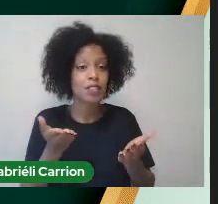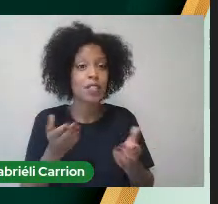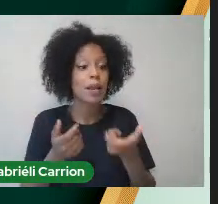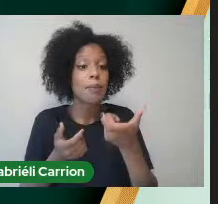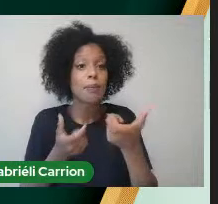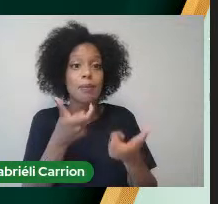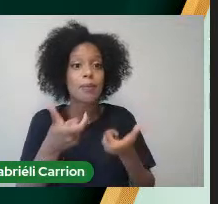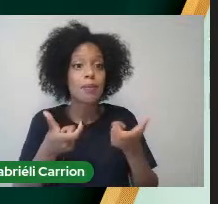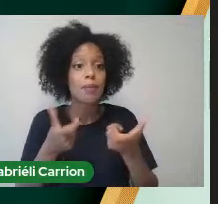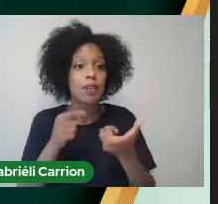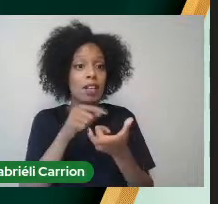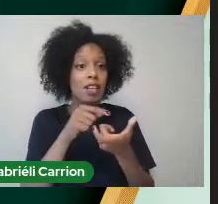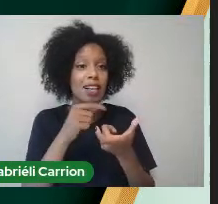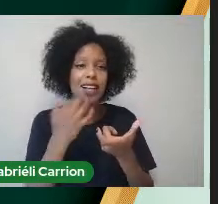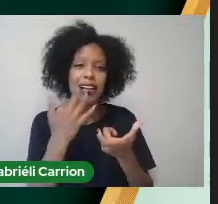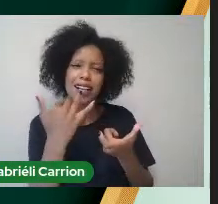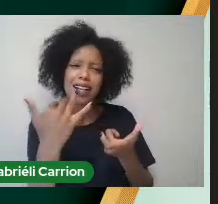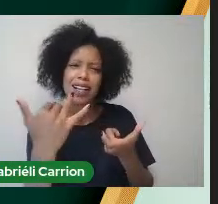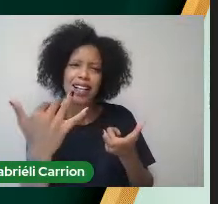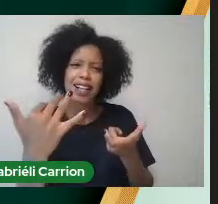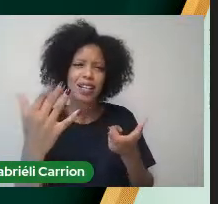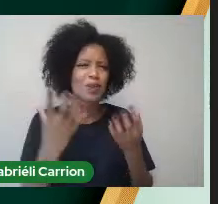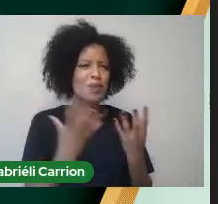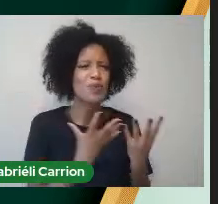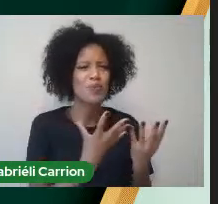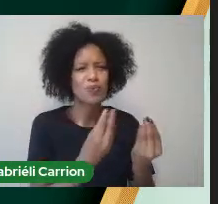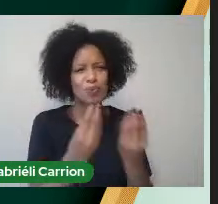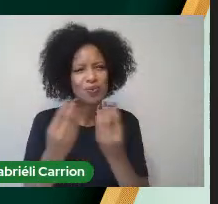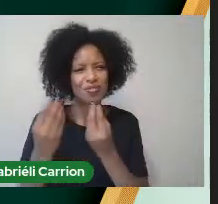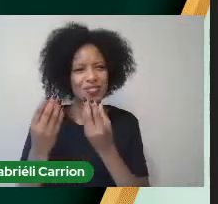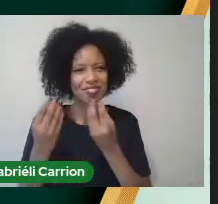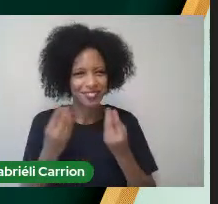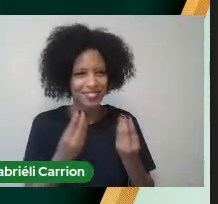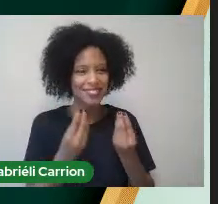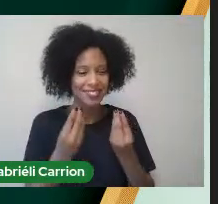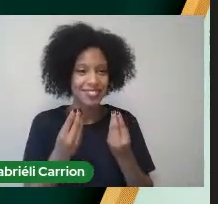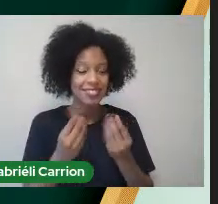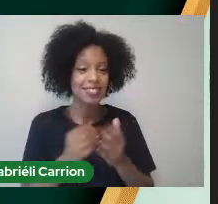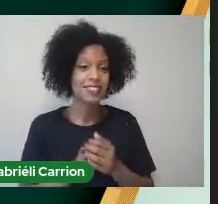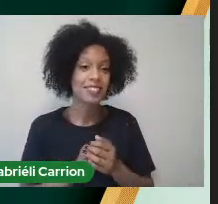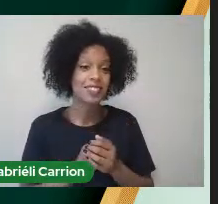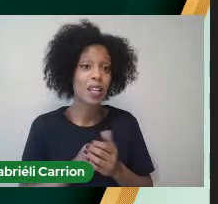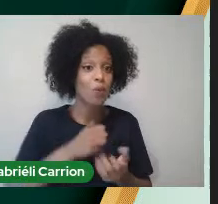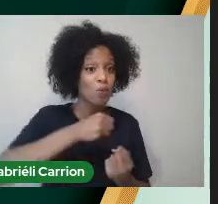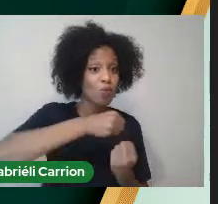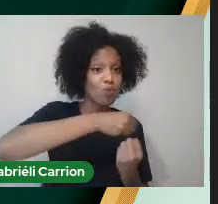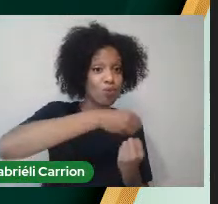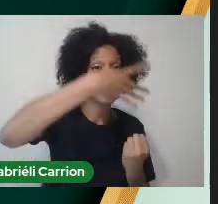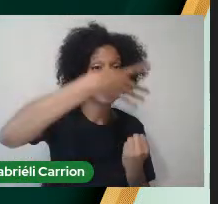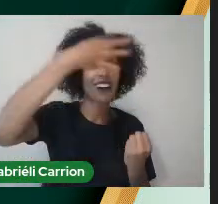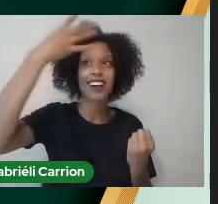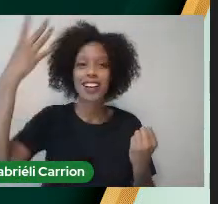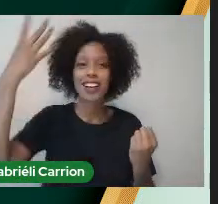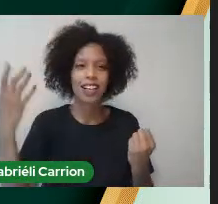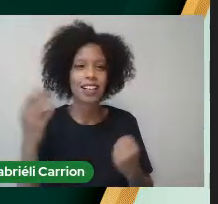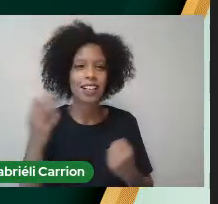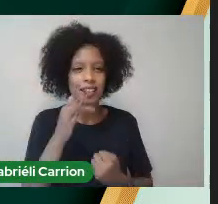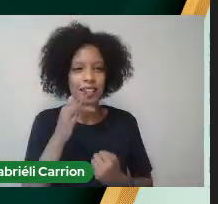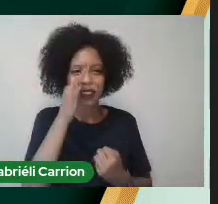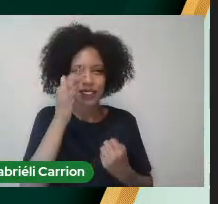Multicoloridas Multicoloridas Arco-íris Jardim